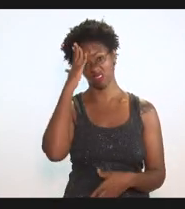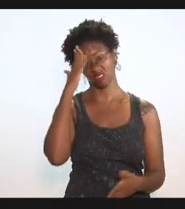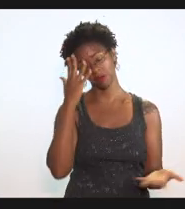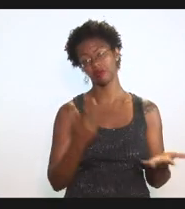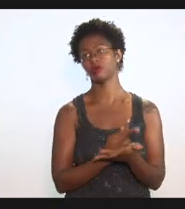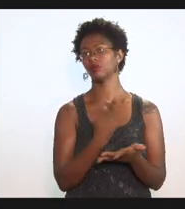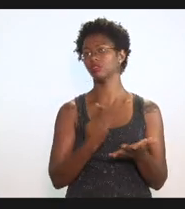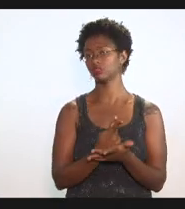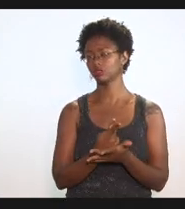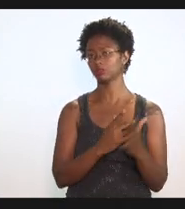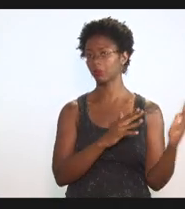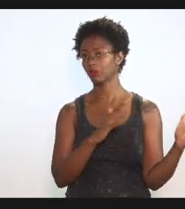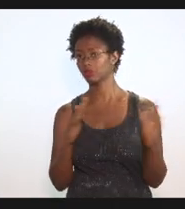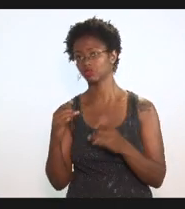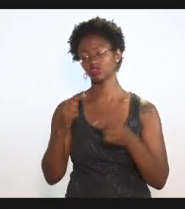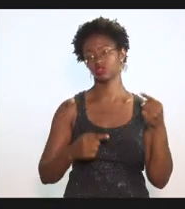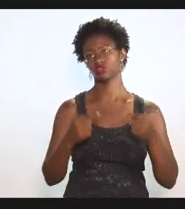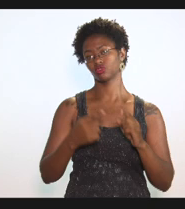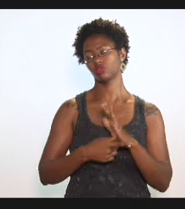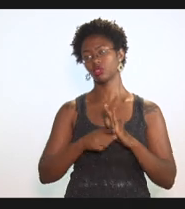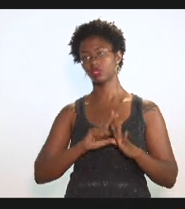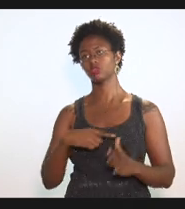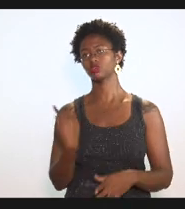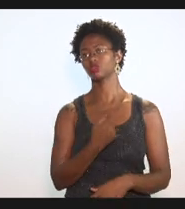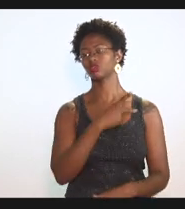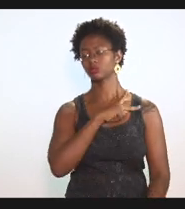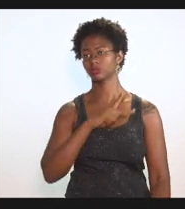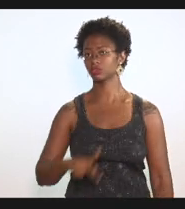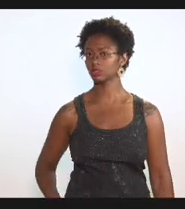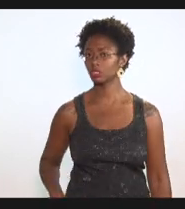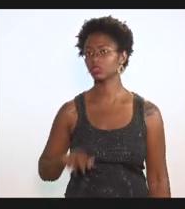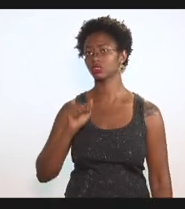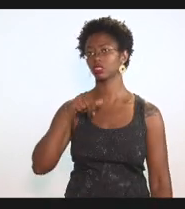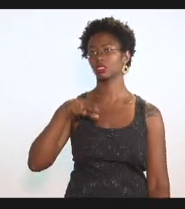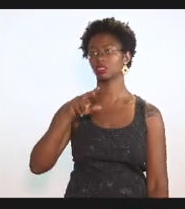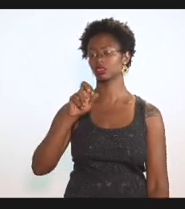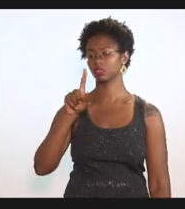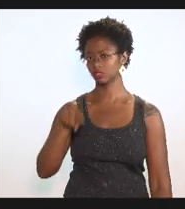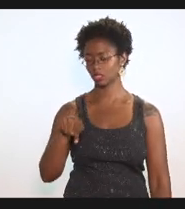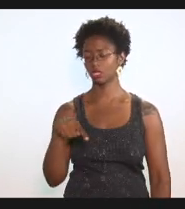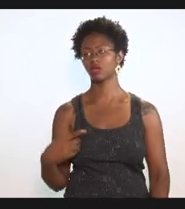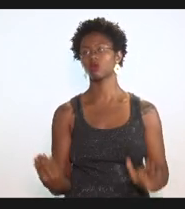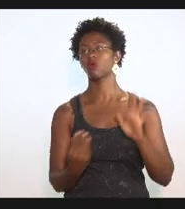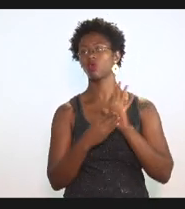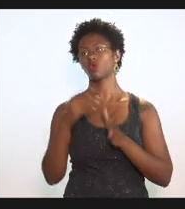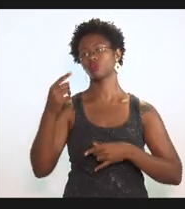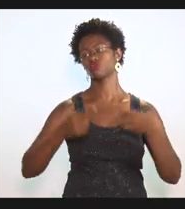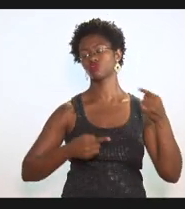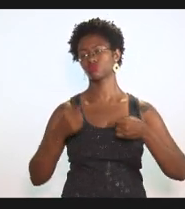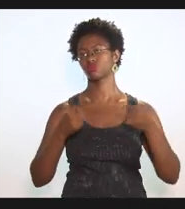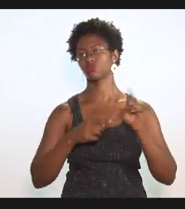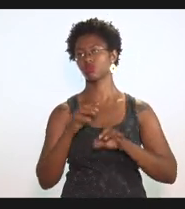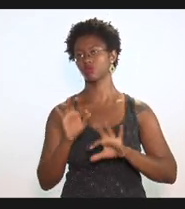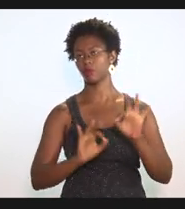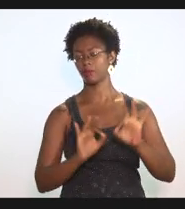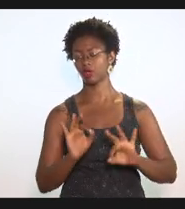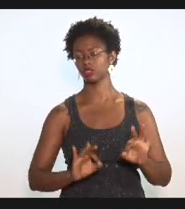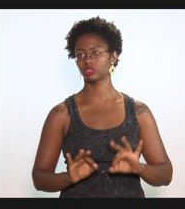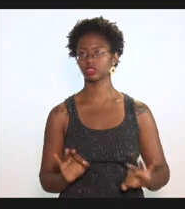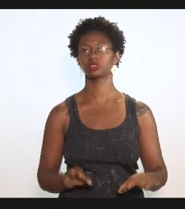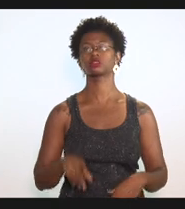momento foi discutido antes e o nosso presidente André Siliano ao colocar o projeto em pauta teve a